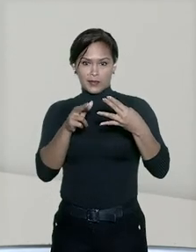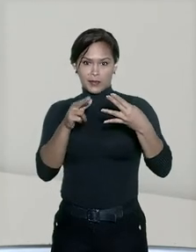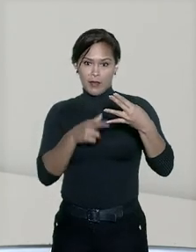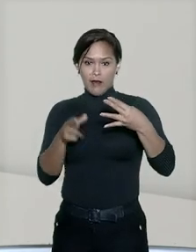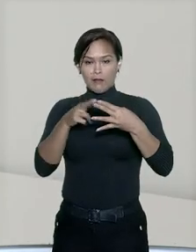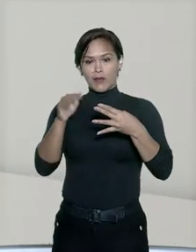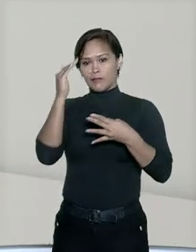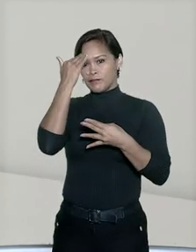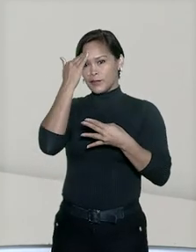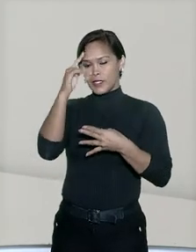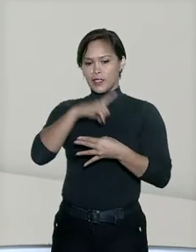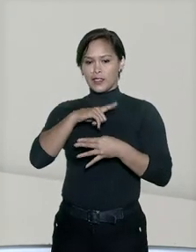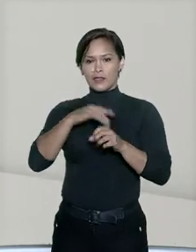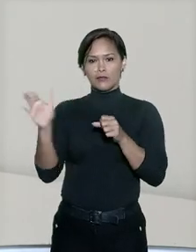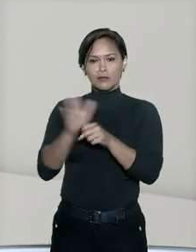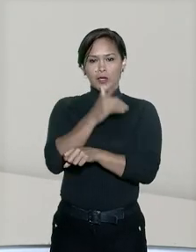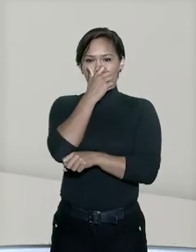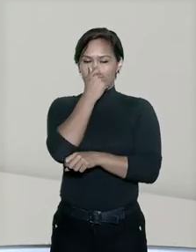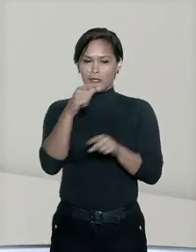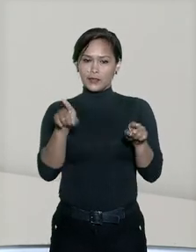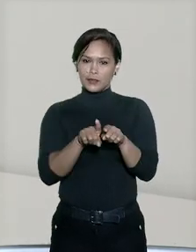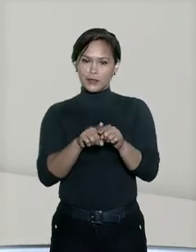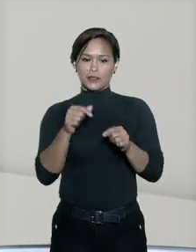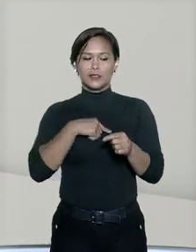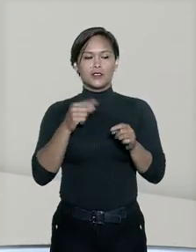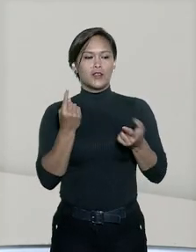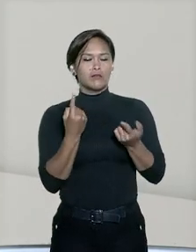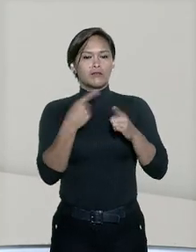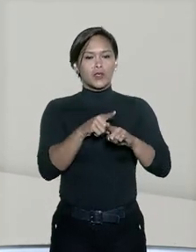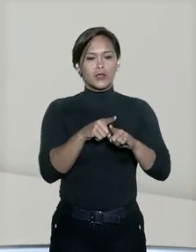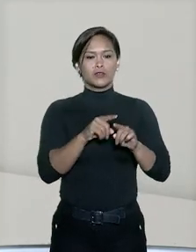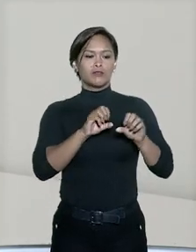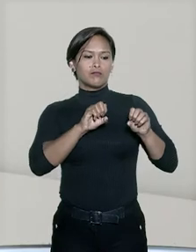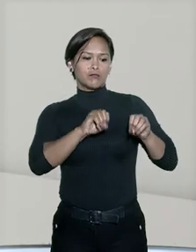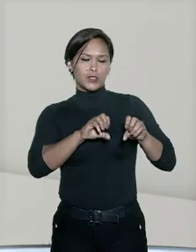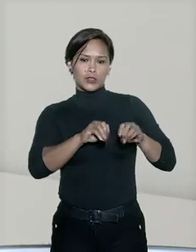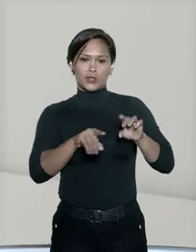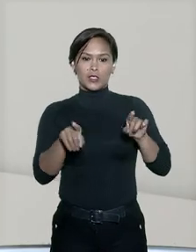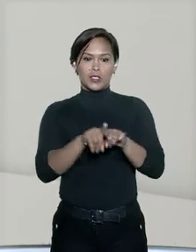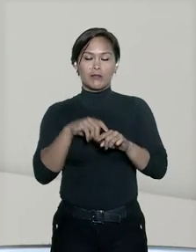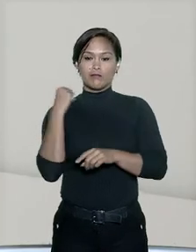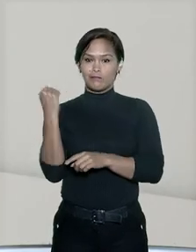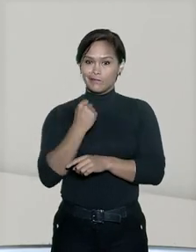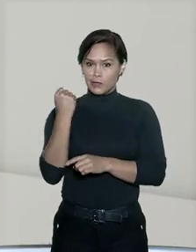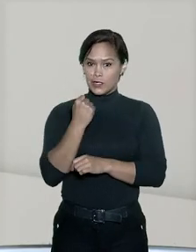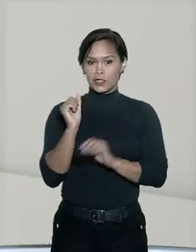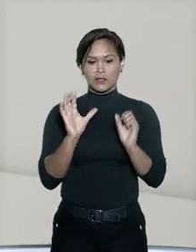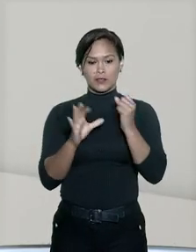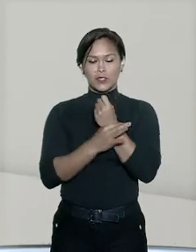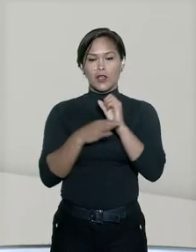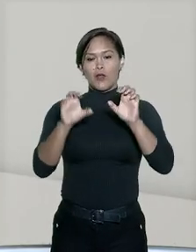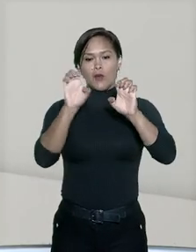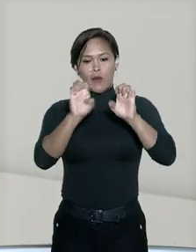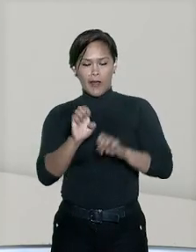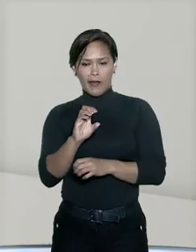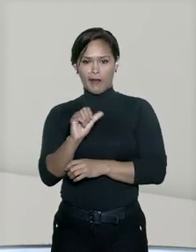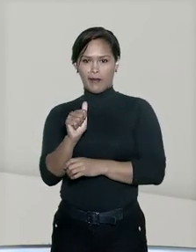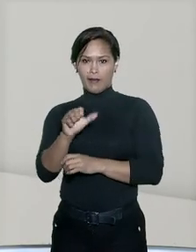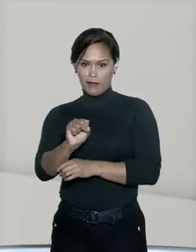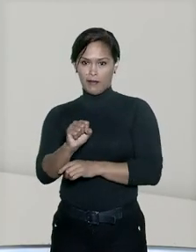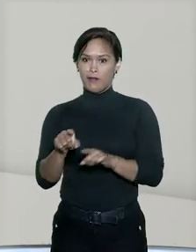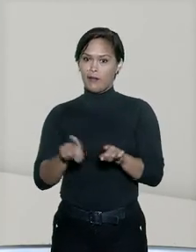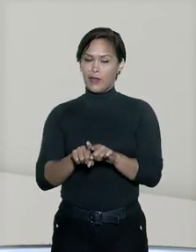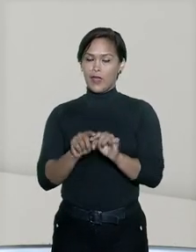entenderam que houve excesso e haviam imposto a medida sócio-educativa mais grave prevista no Estatuto da Criança e do